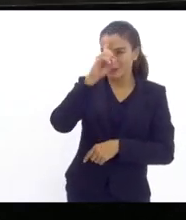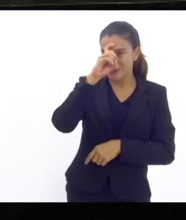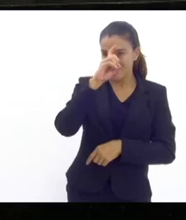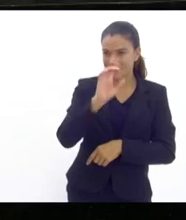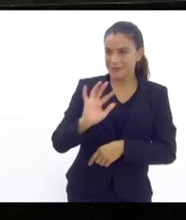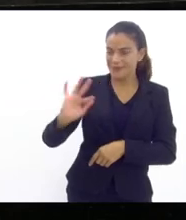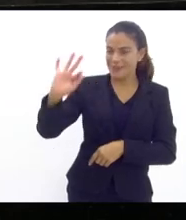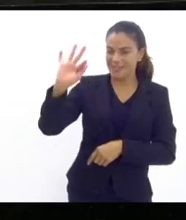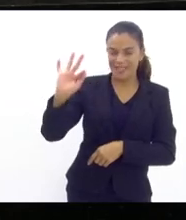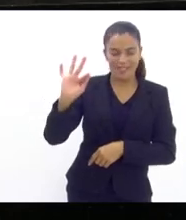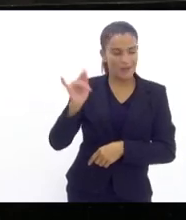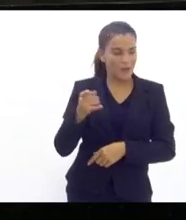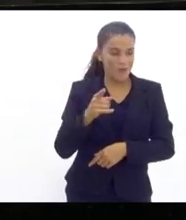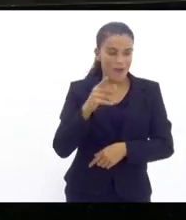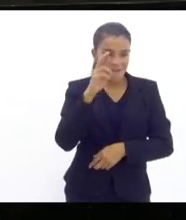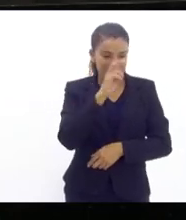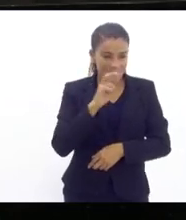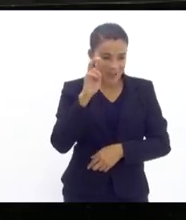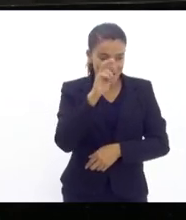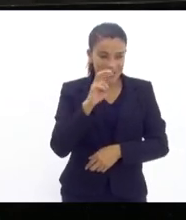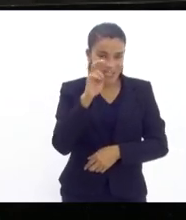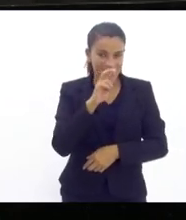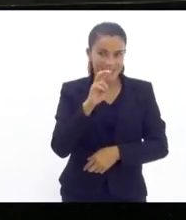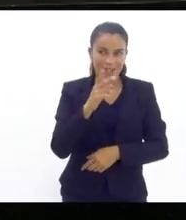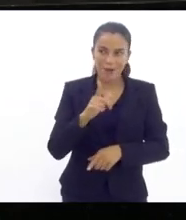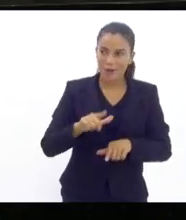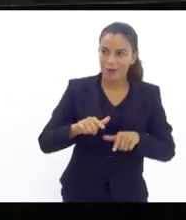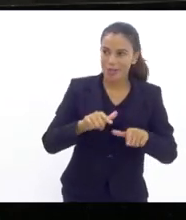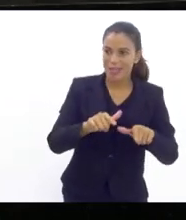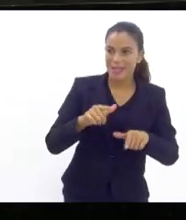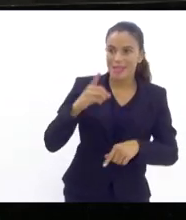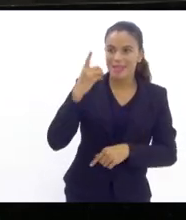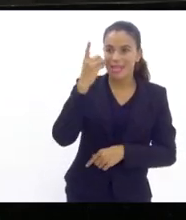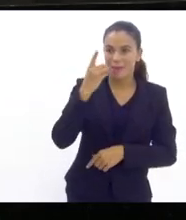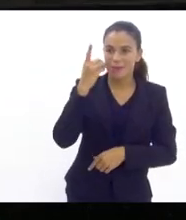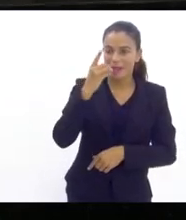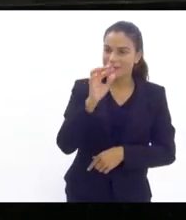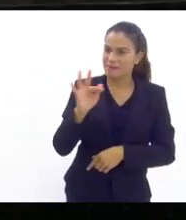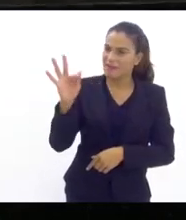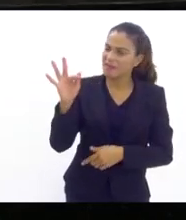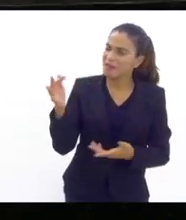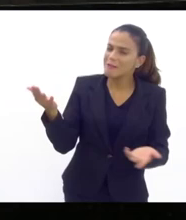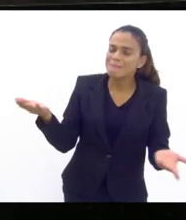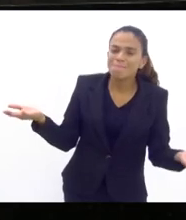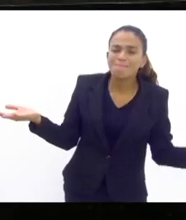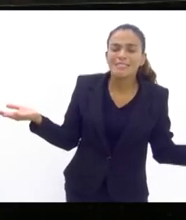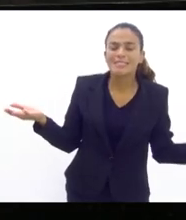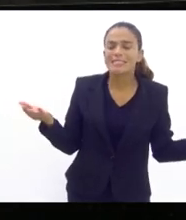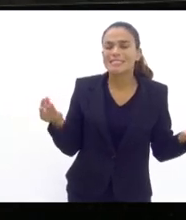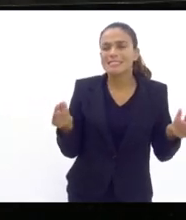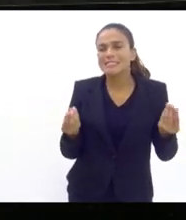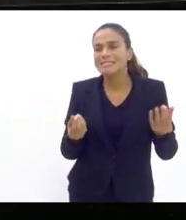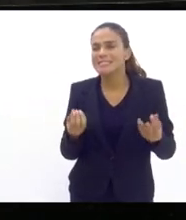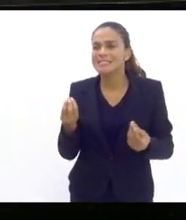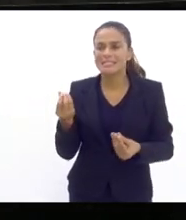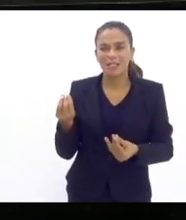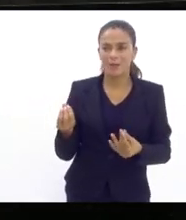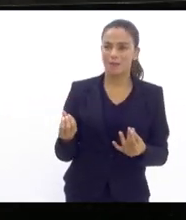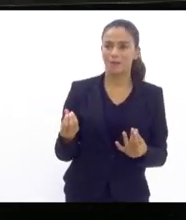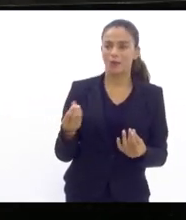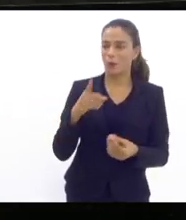uma fiscalização feita por um deputado federal que eu tenho apreço mas senhor deputado o